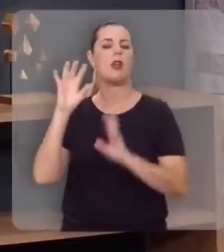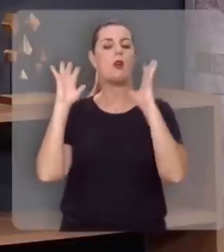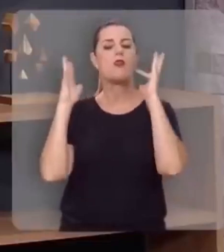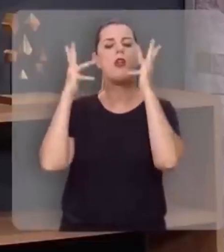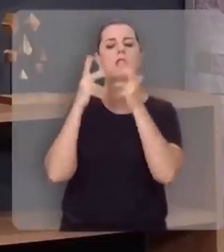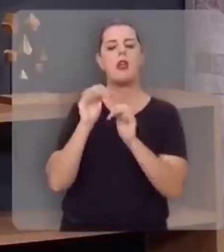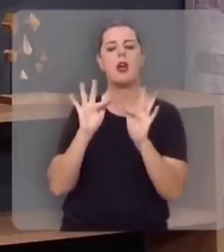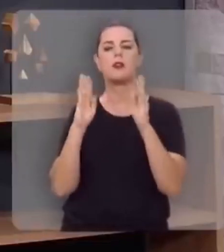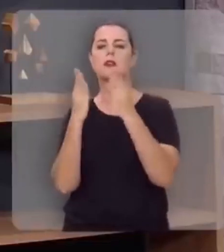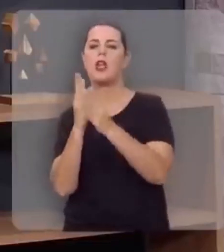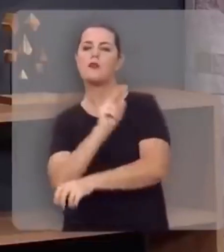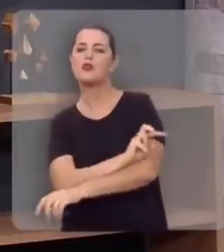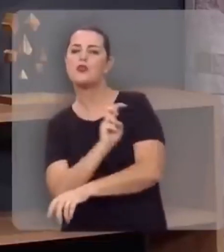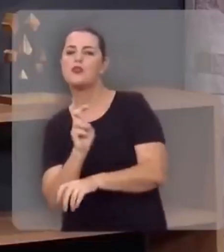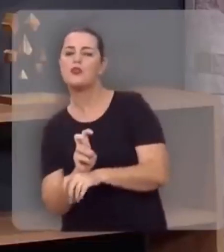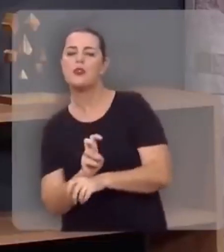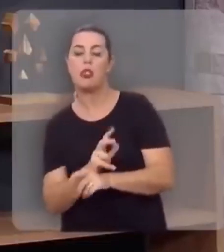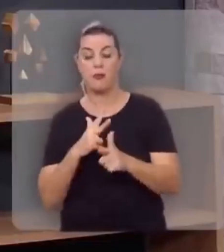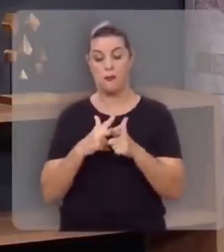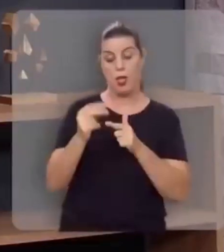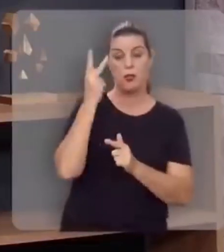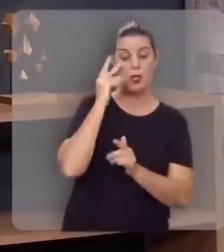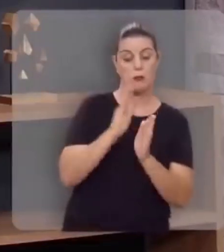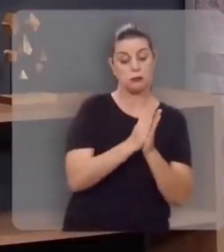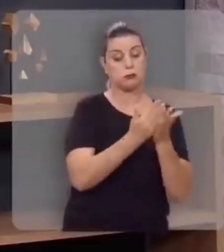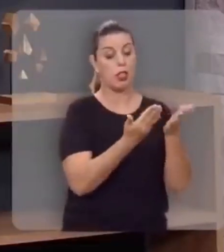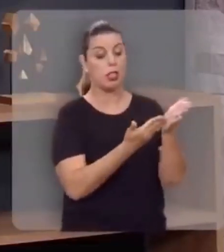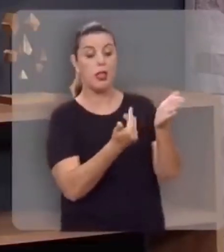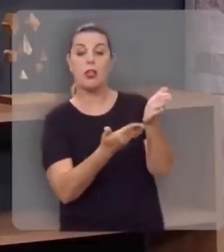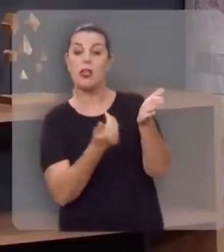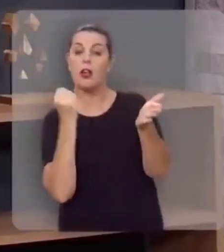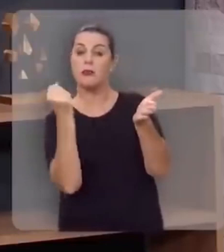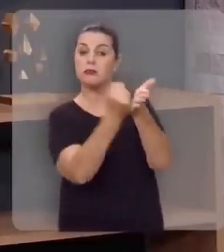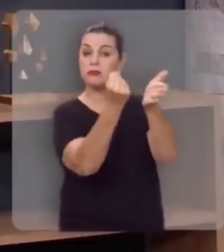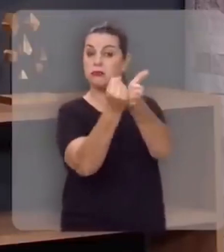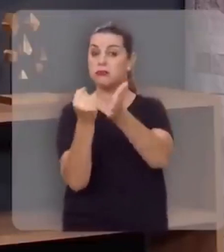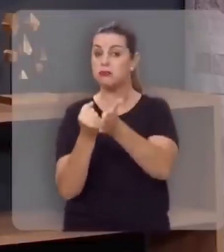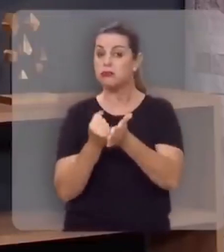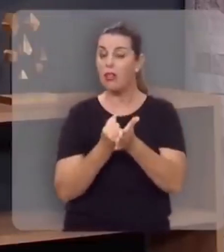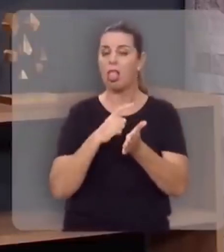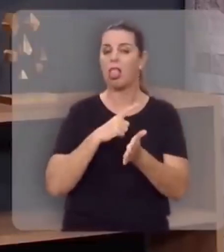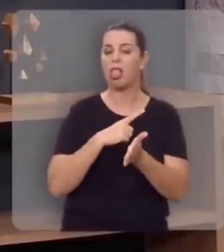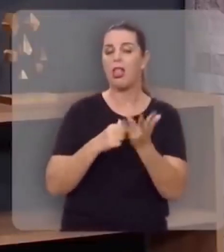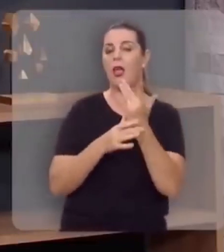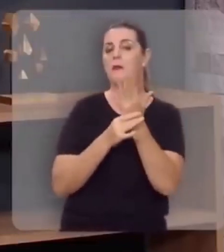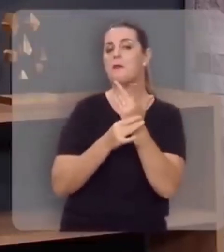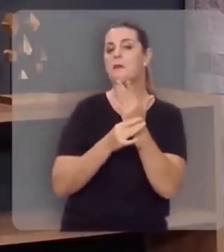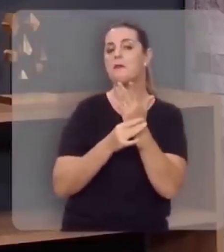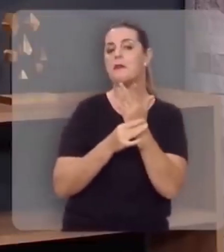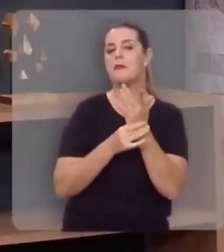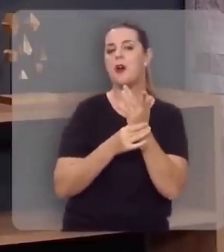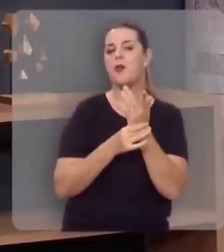o leão da tribo de Judá, aquele que venceu para abrir o livro e desatar os selos, tem nas mãos